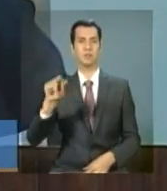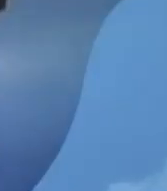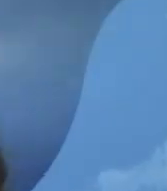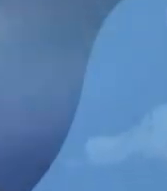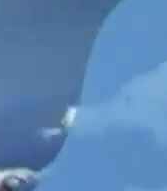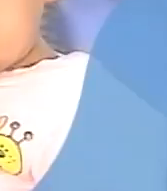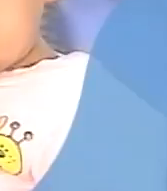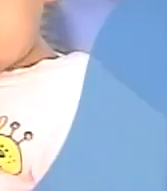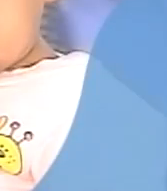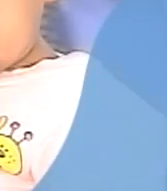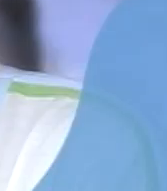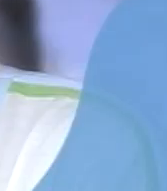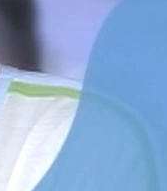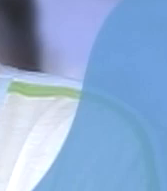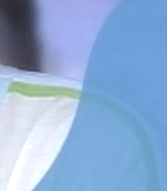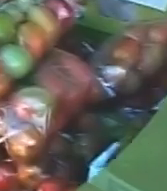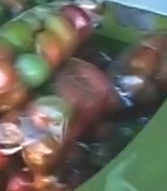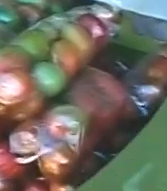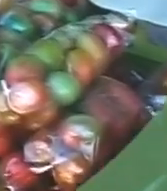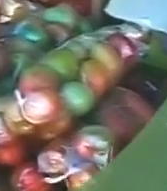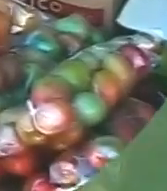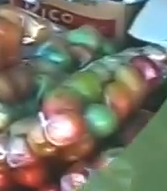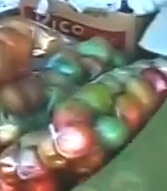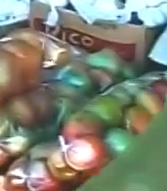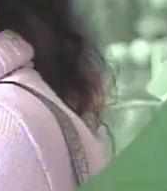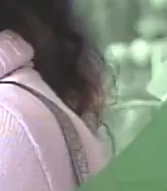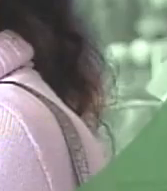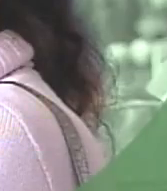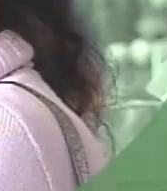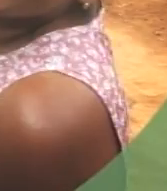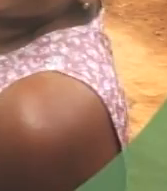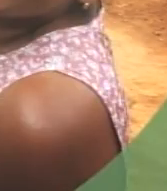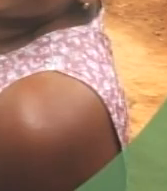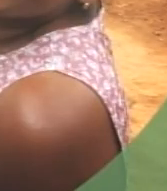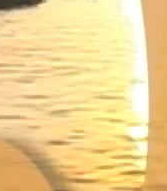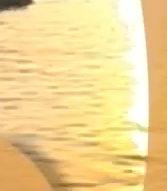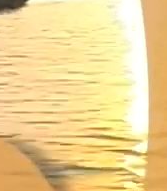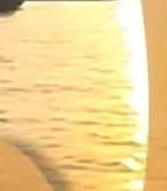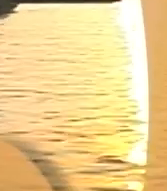.br. www.brasilsemmiséria